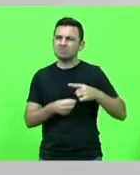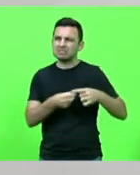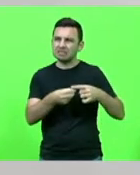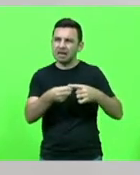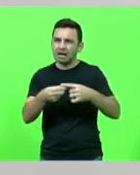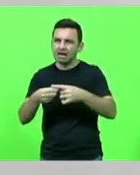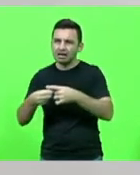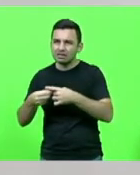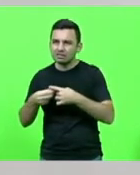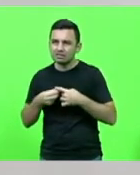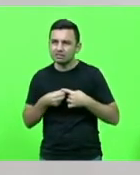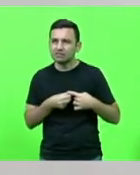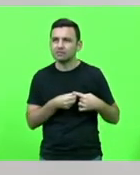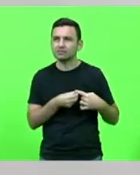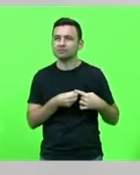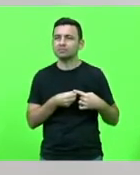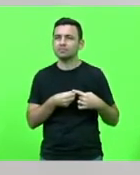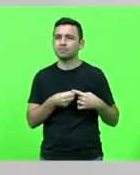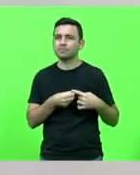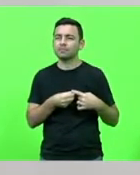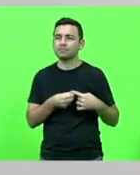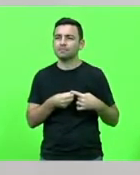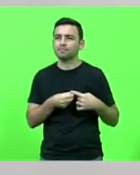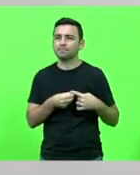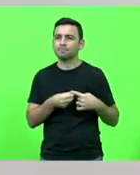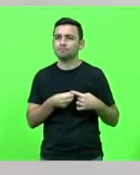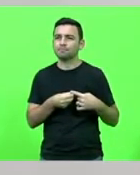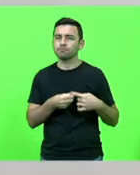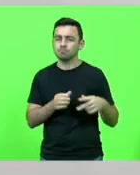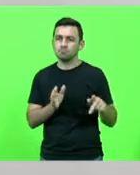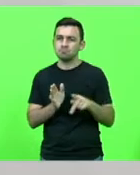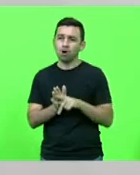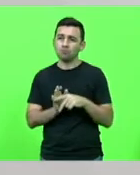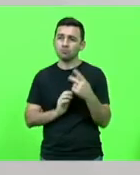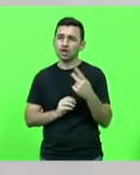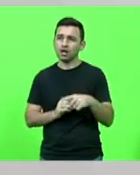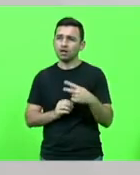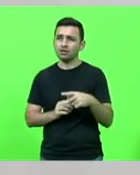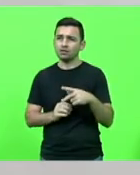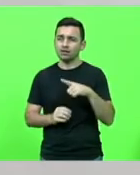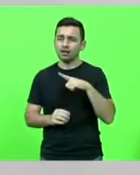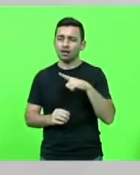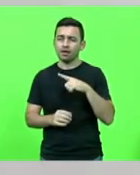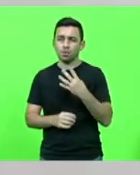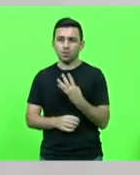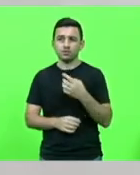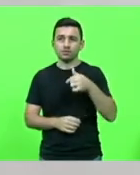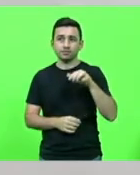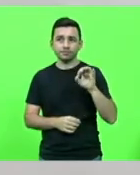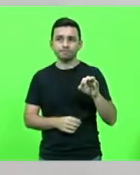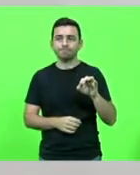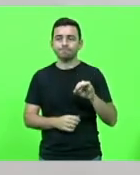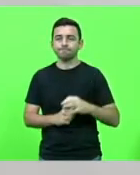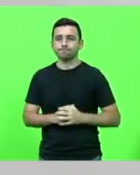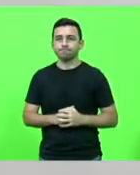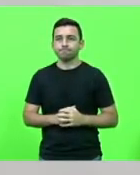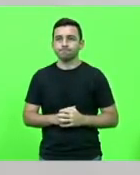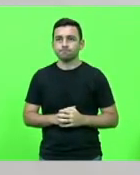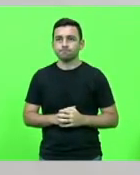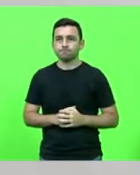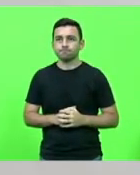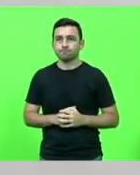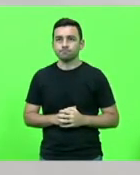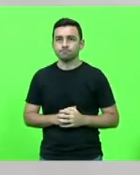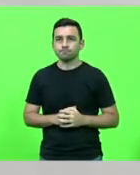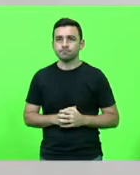fazem que é cortado pela BR-470 eu